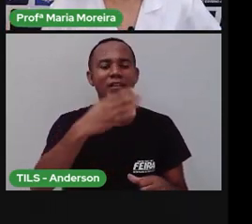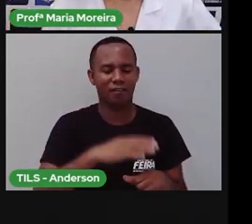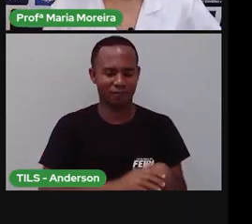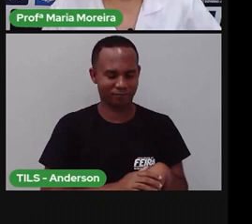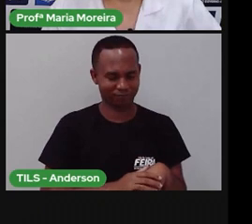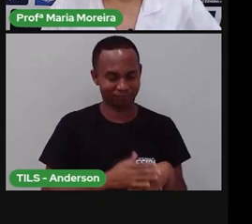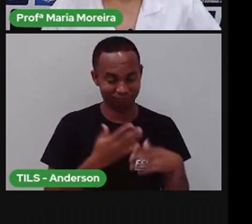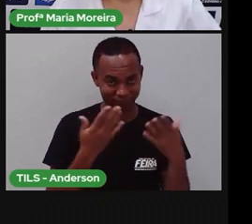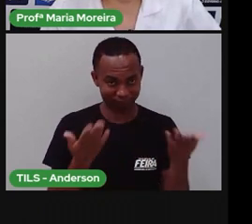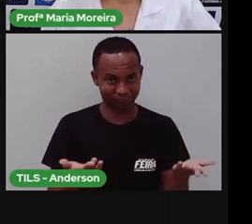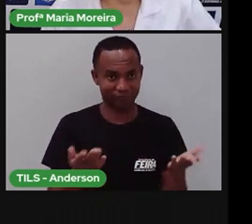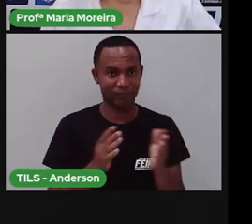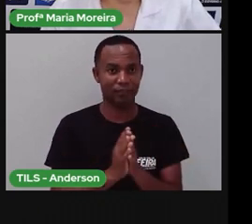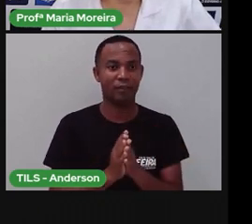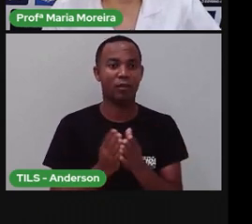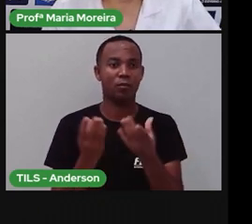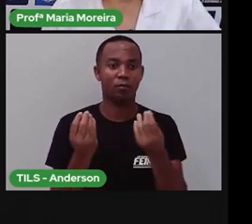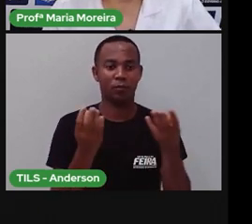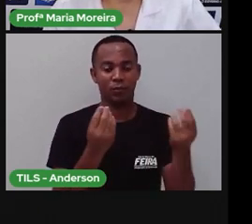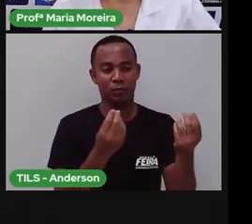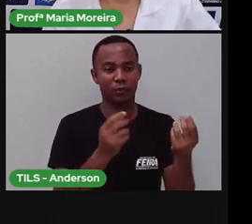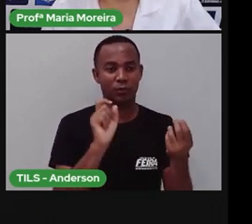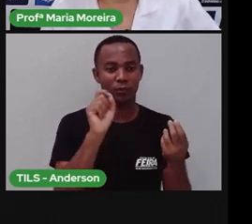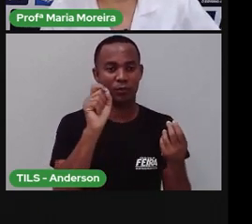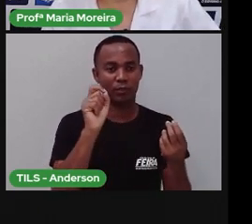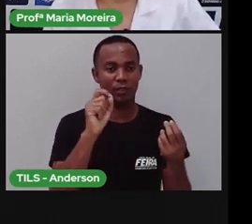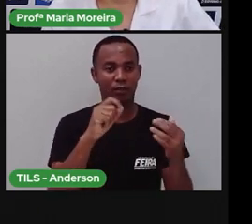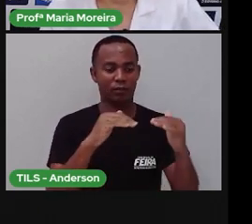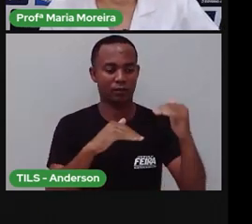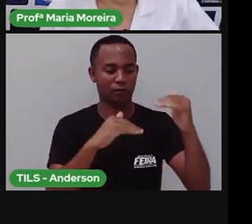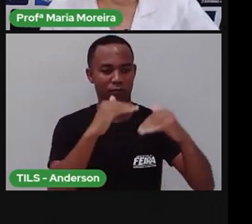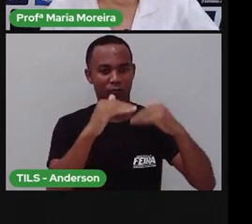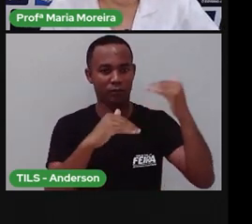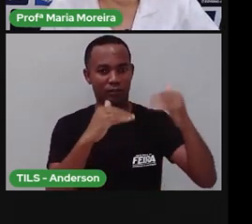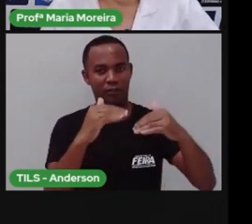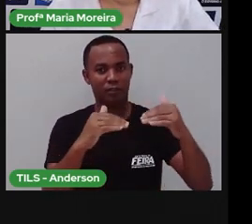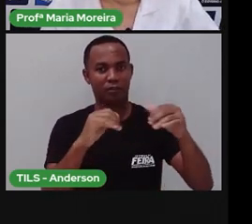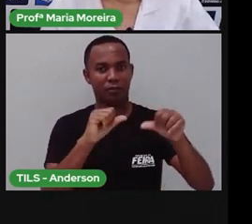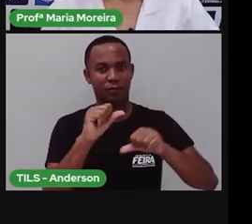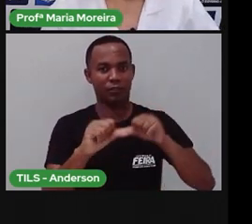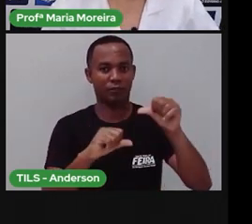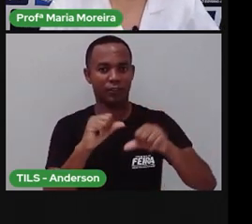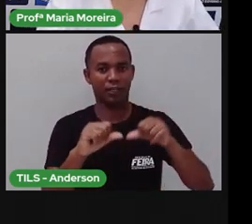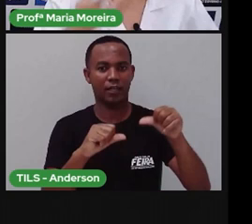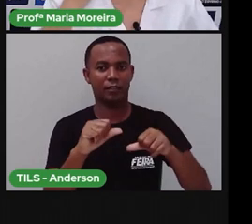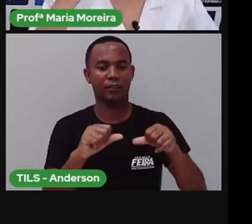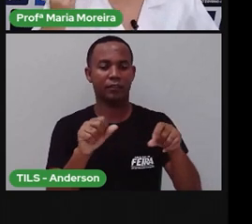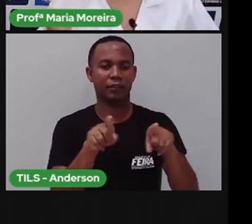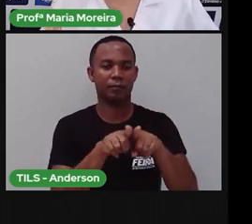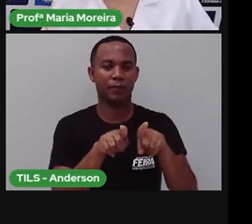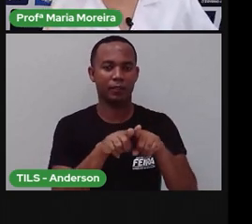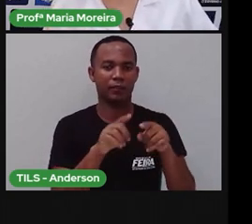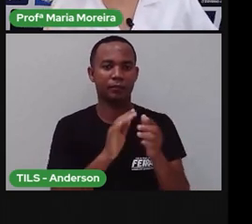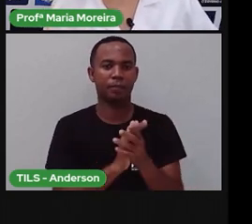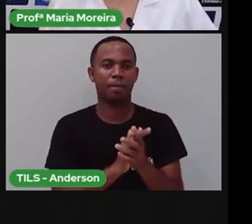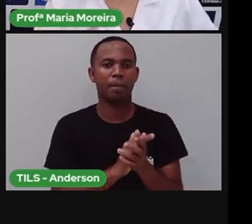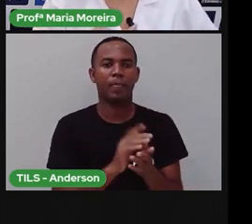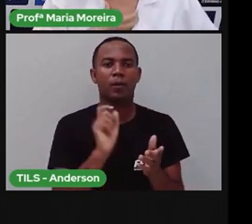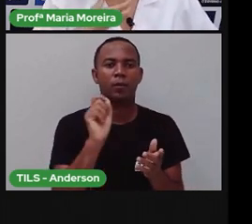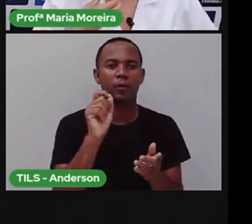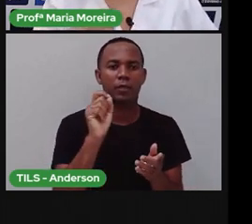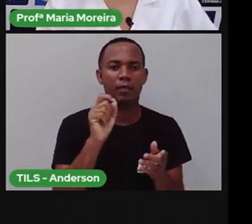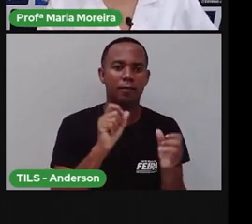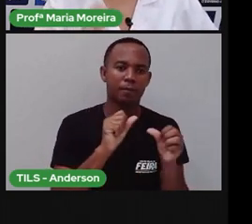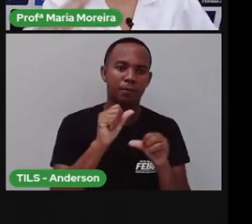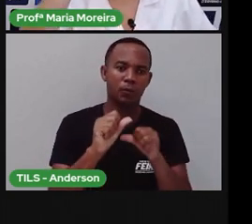E é por isso que muitos definem a evolução também como uma descendência modificada. Que é quando eu pego essa evolução, né? Essa